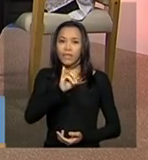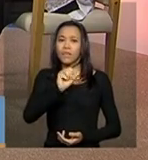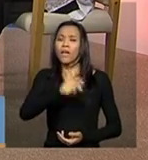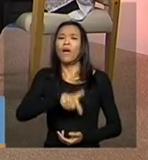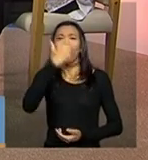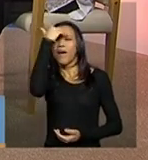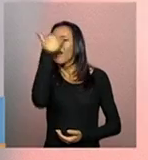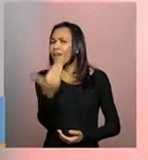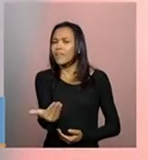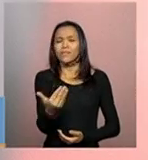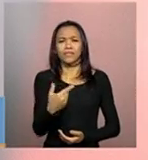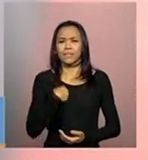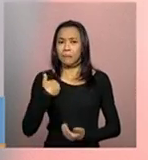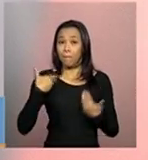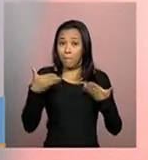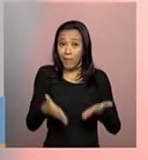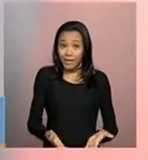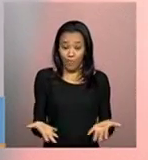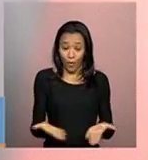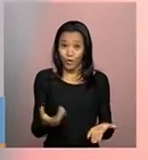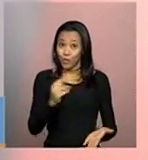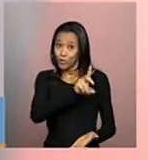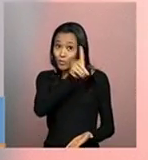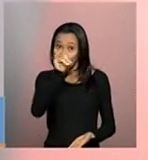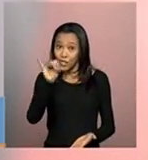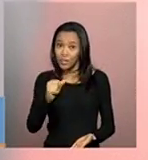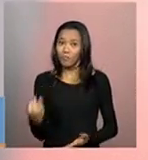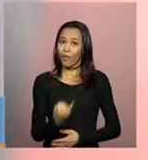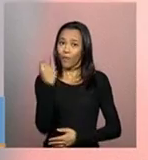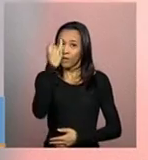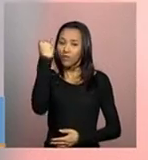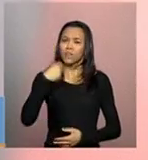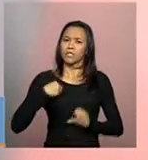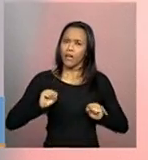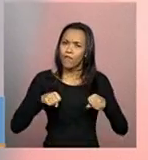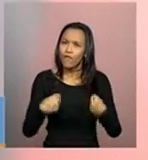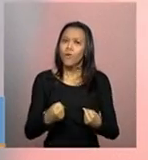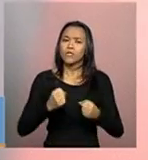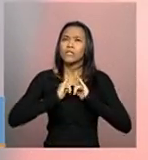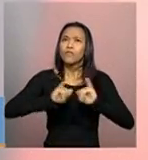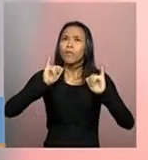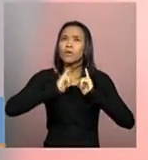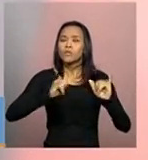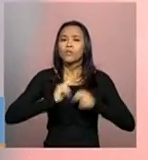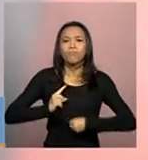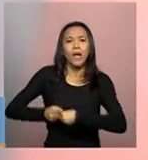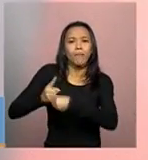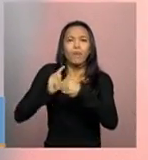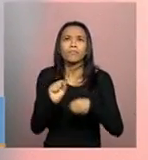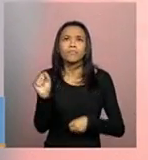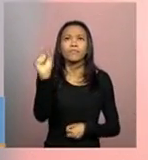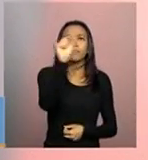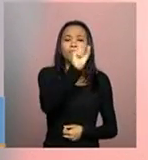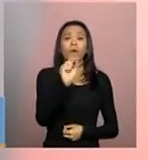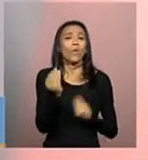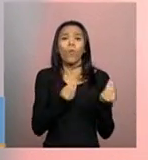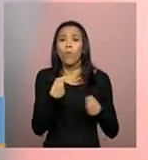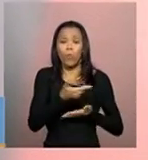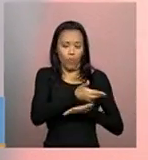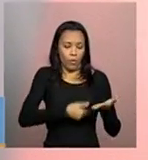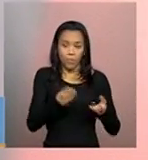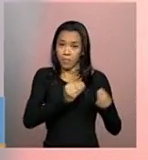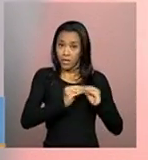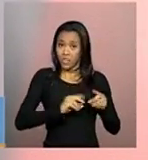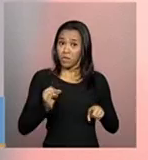imensamente essa participação. Hoje é um dia importante, porque a gente reforça para os municípios essas questões sobre o preenchimento, sobre a importância do